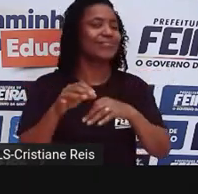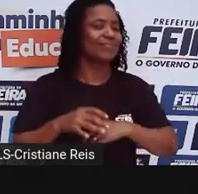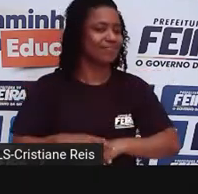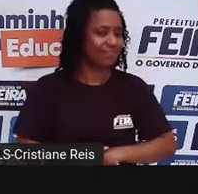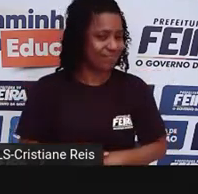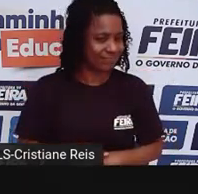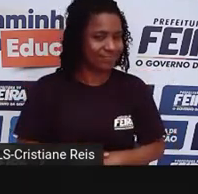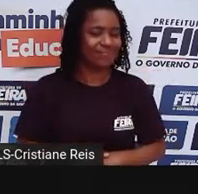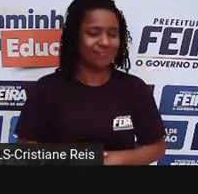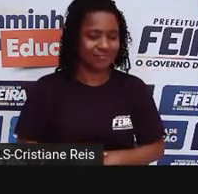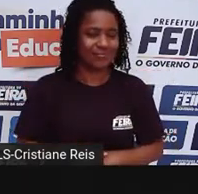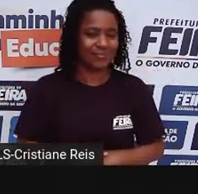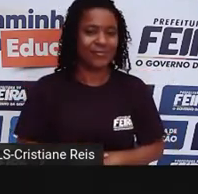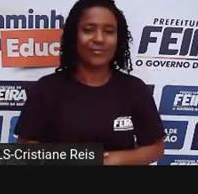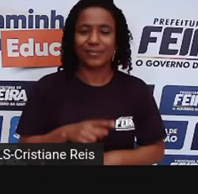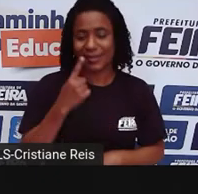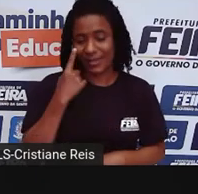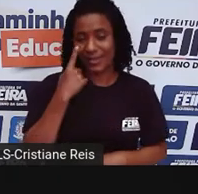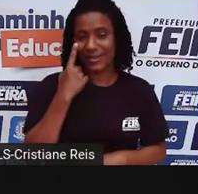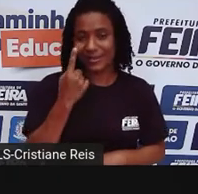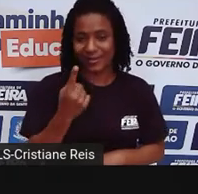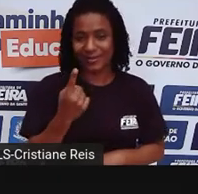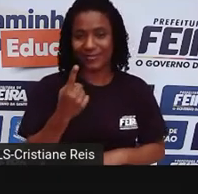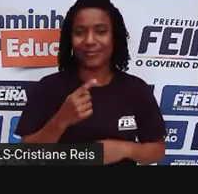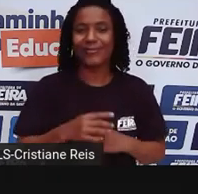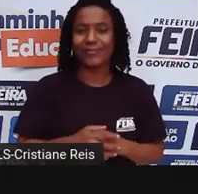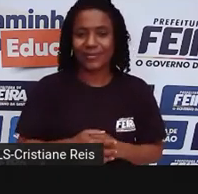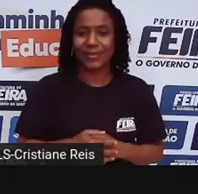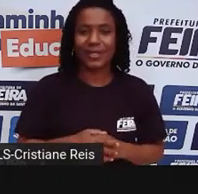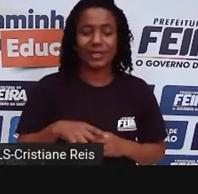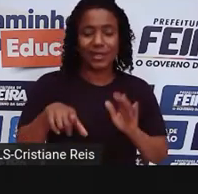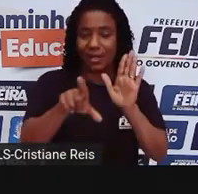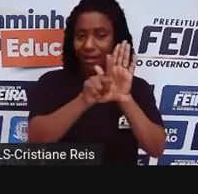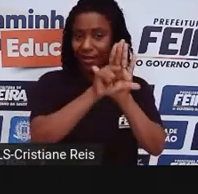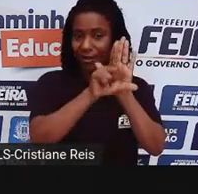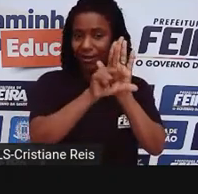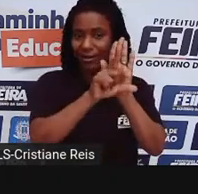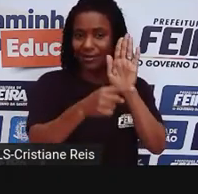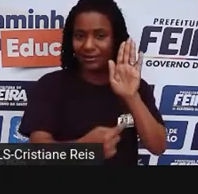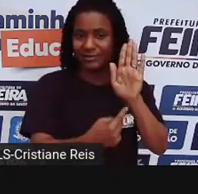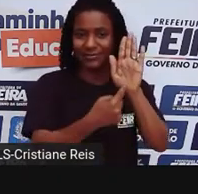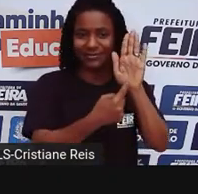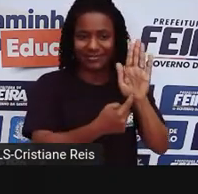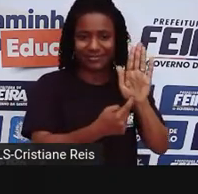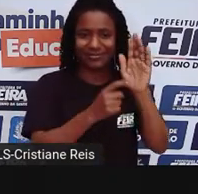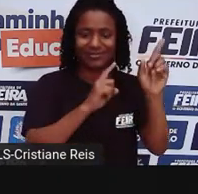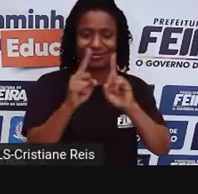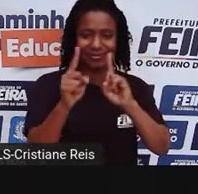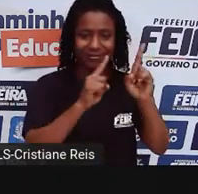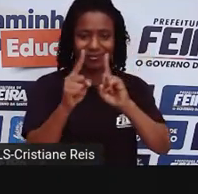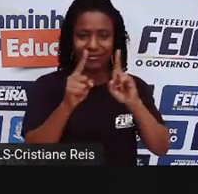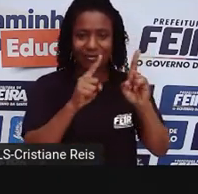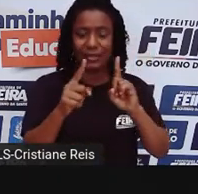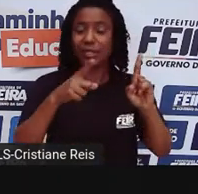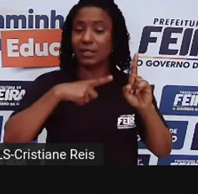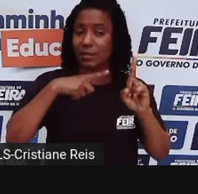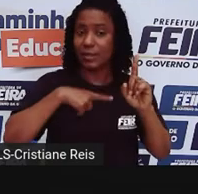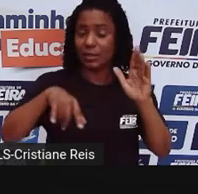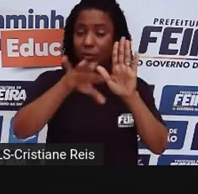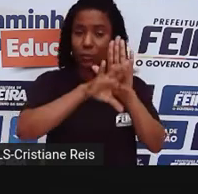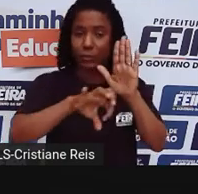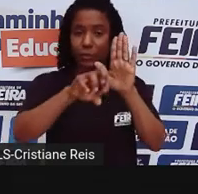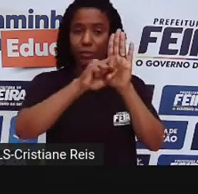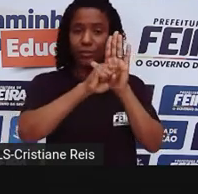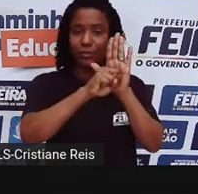Pois então, é por isso que existem as leis de trânsito e suas sinalizações para deixar tudo em ordem.